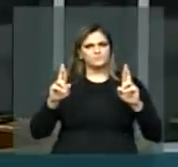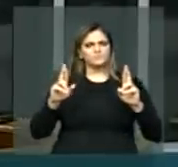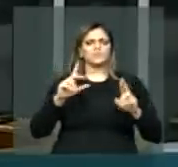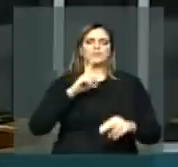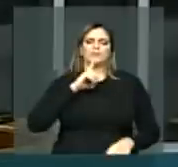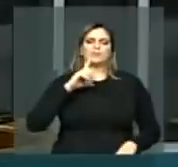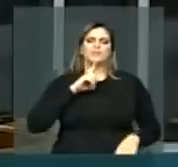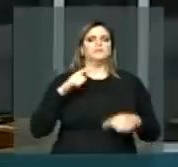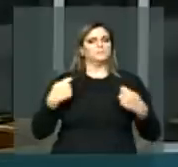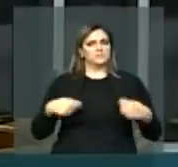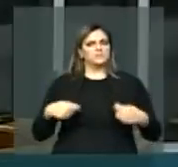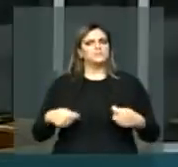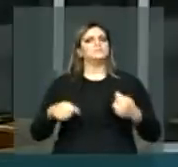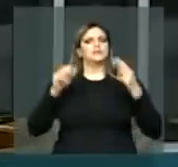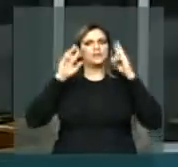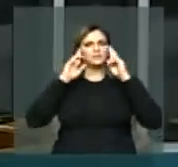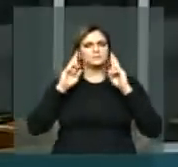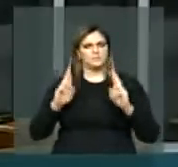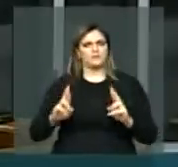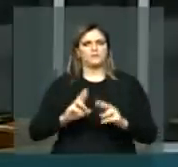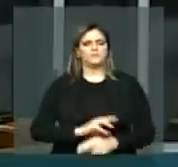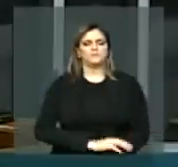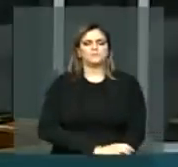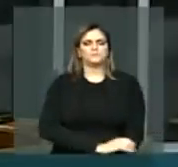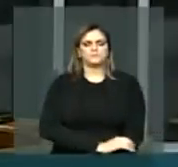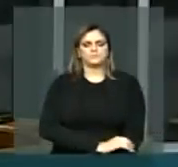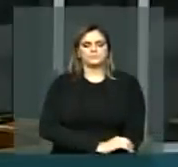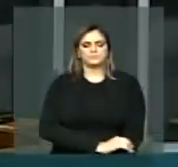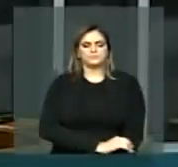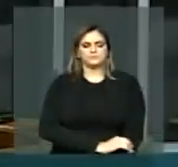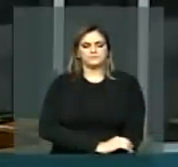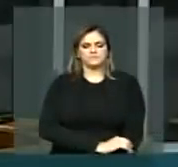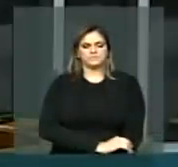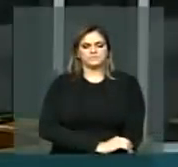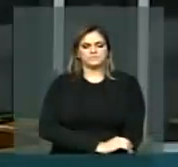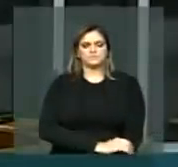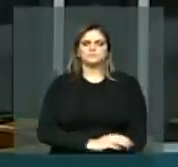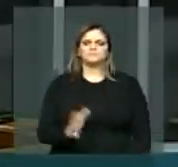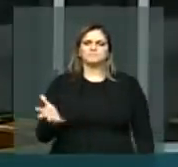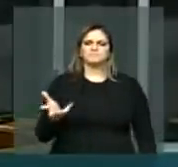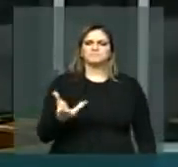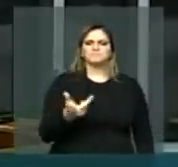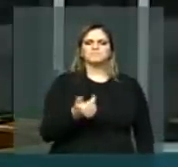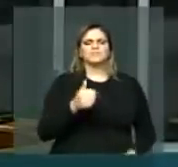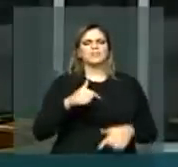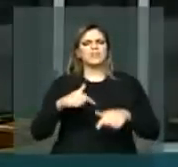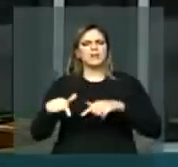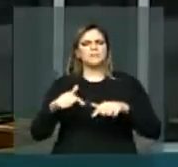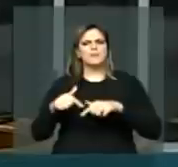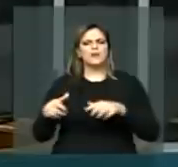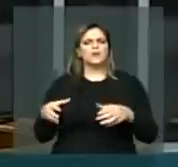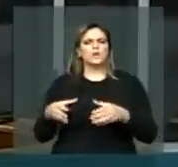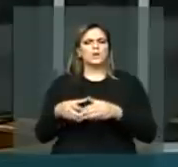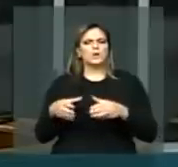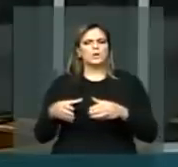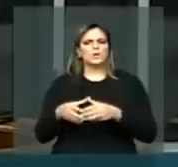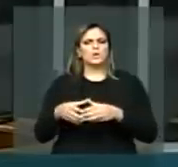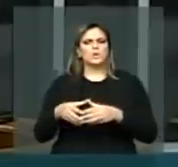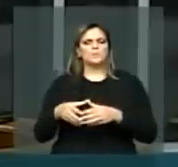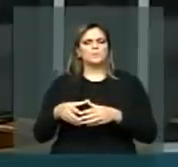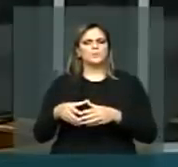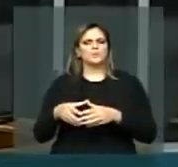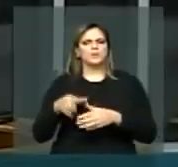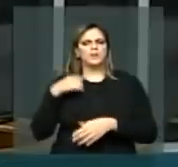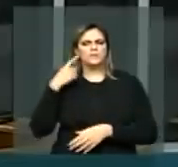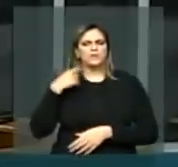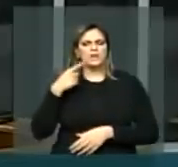e devemos ao grande trabalho desenvolvido pelo notável grupo de juristas